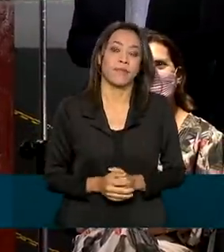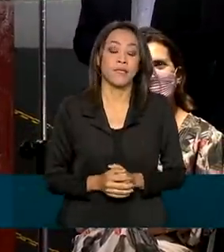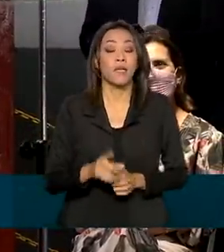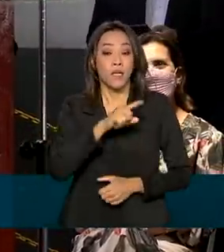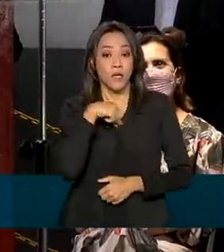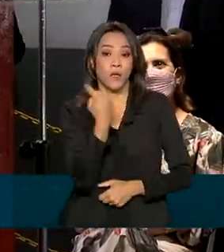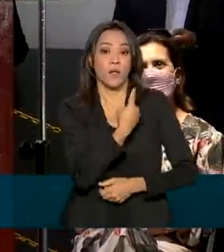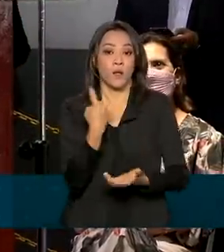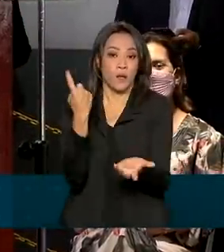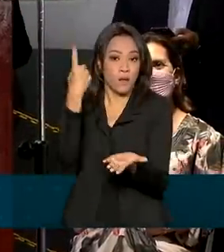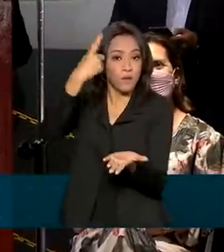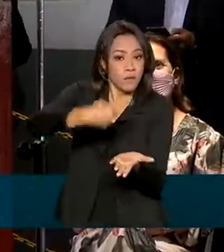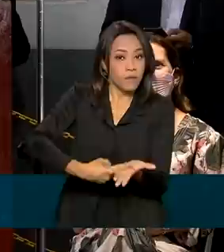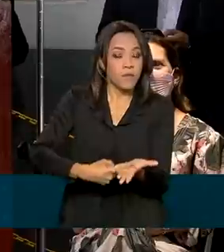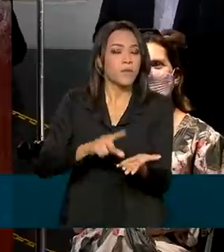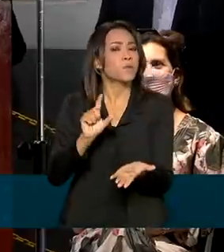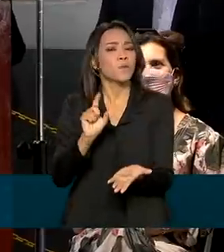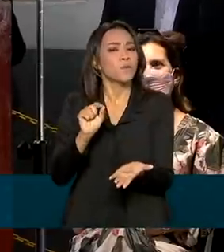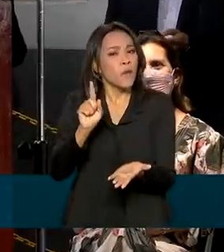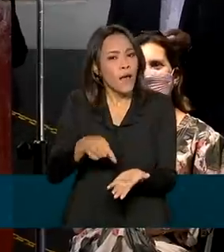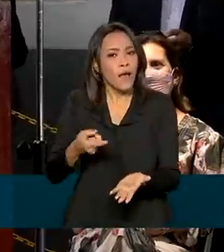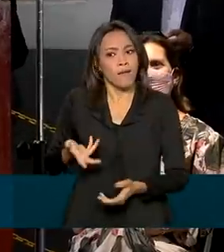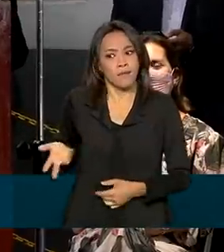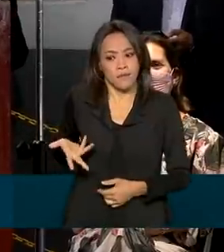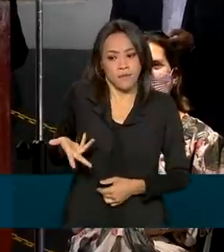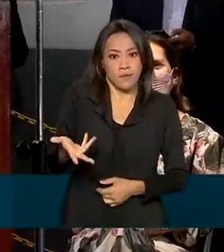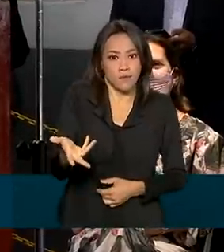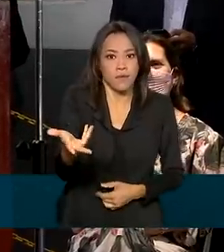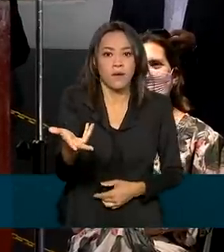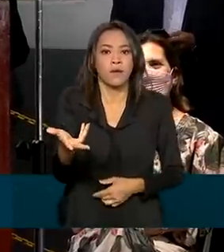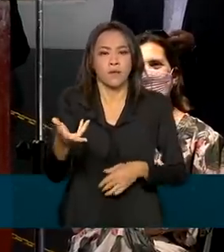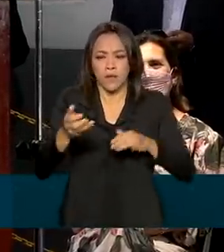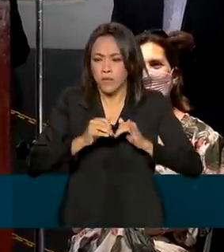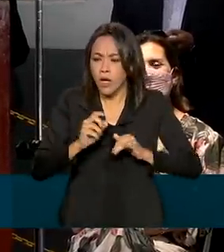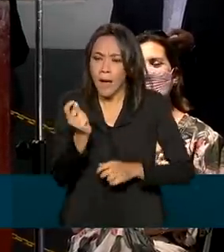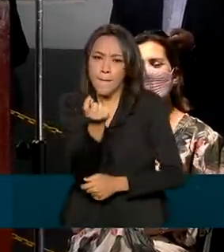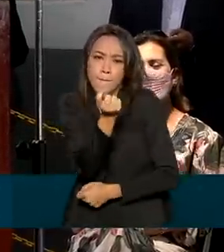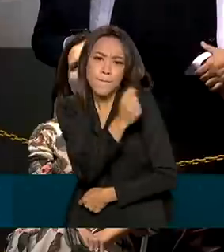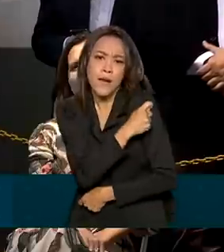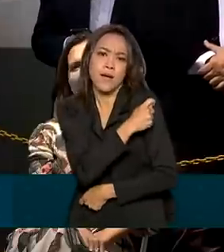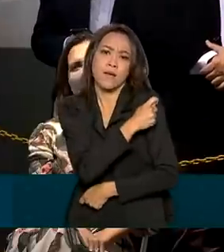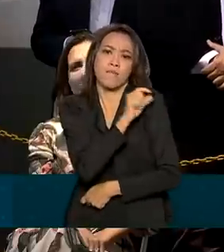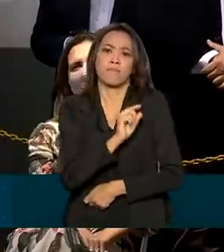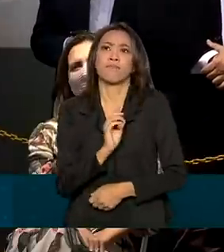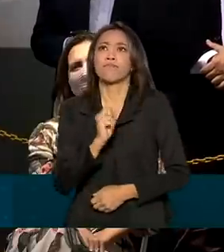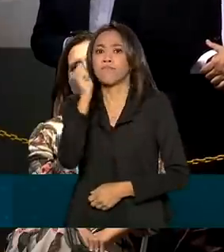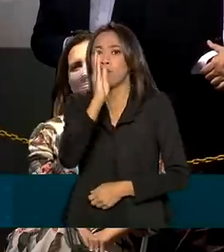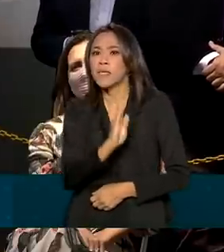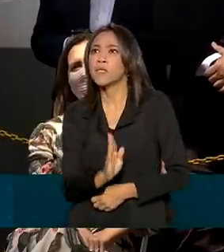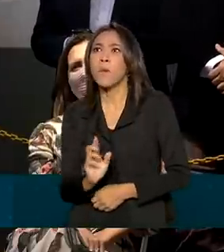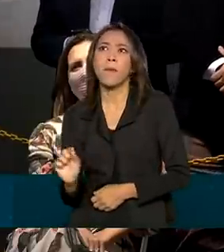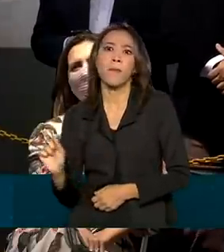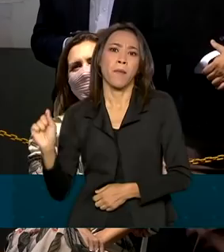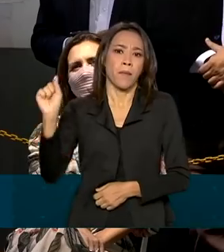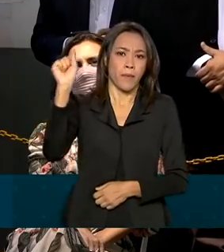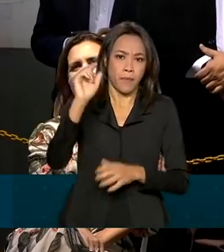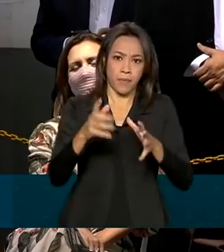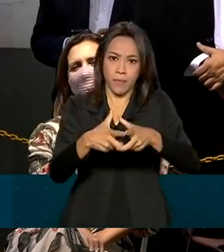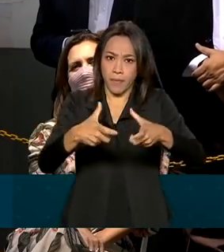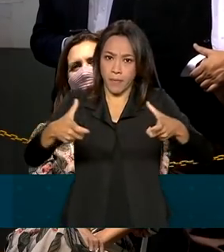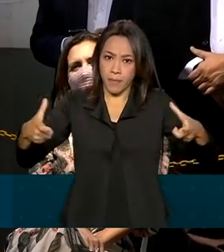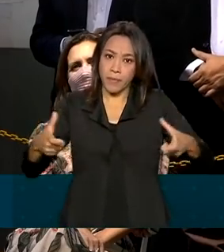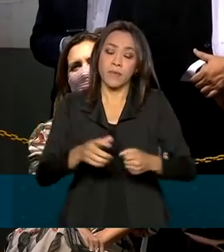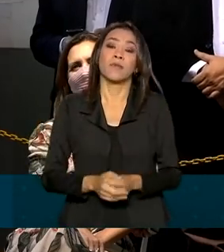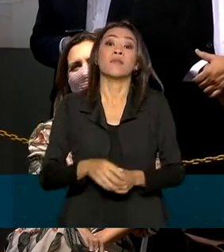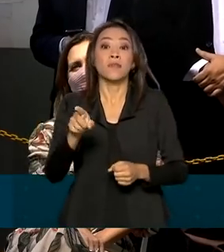compromisso é acelerar a campanha de vacinação no Brasil. Não há economia sem saúde,